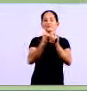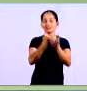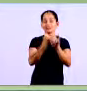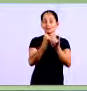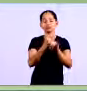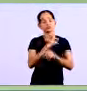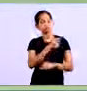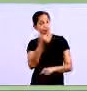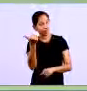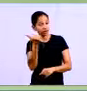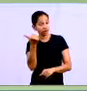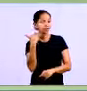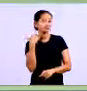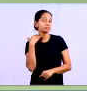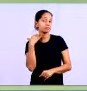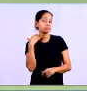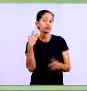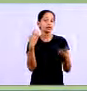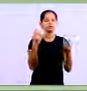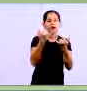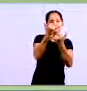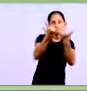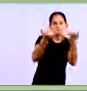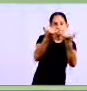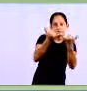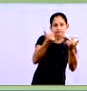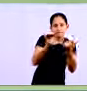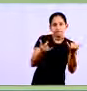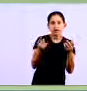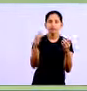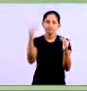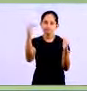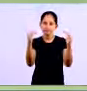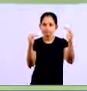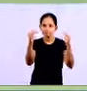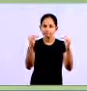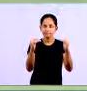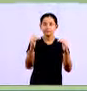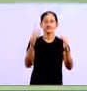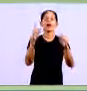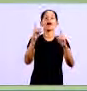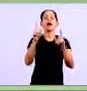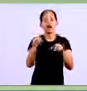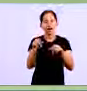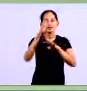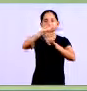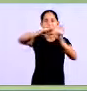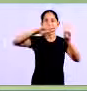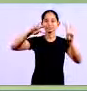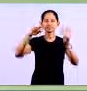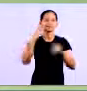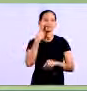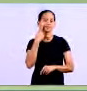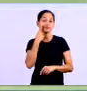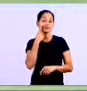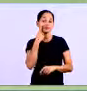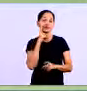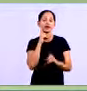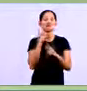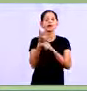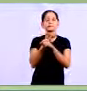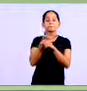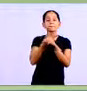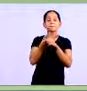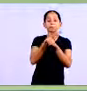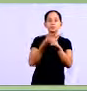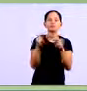elas informações que estão no seu extrato ele concilia com o seu sistema se você lançar as suas informações no seu sistema no seu software ele vai buscar no banco o extr